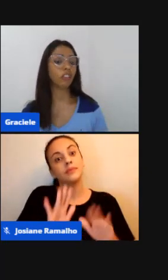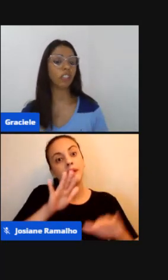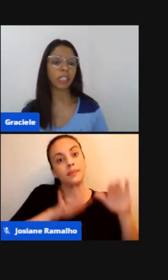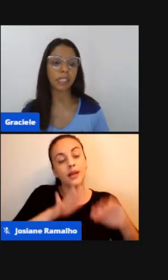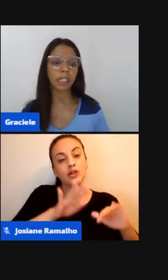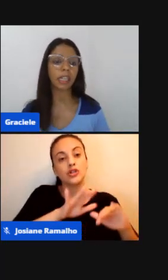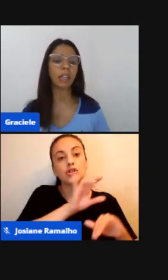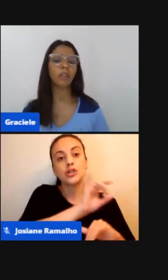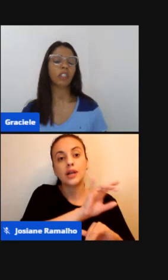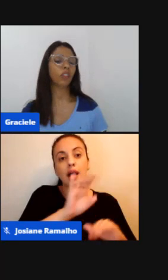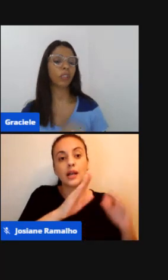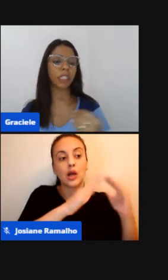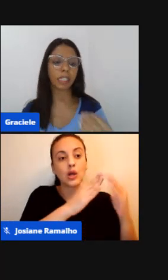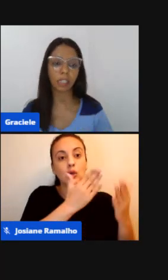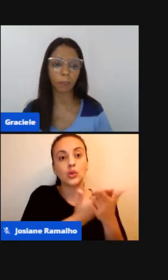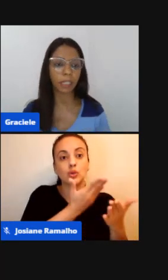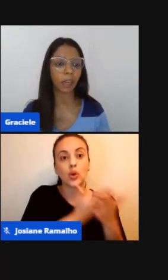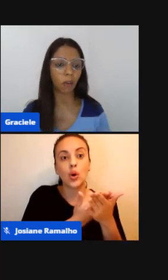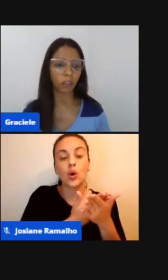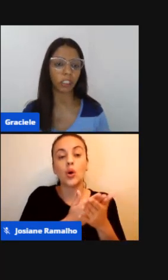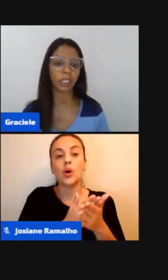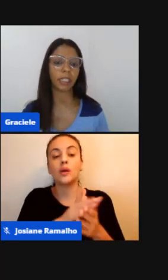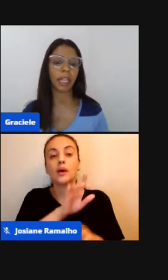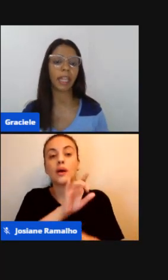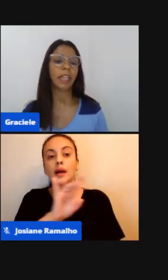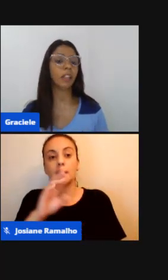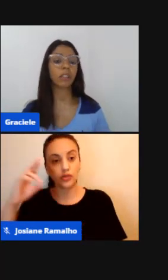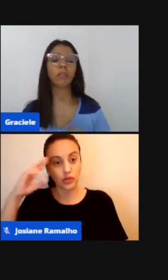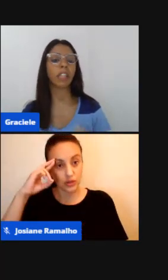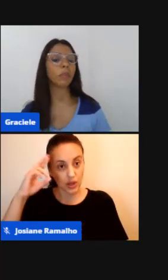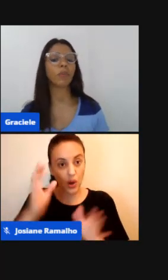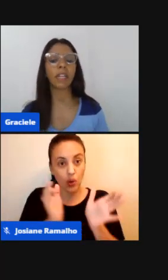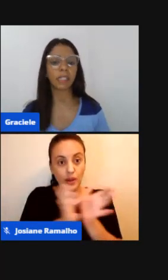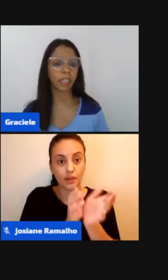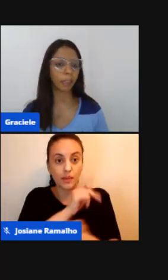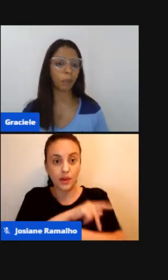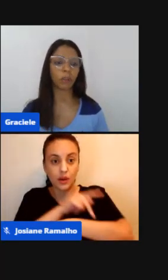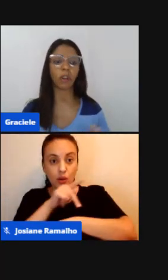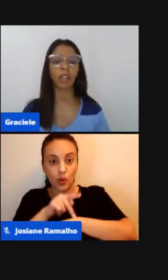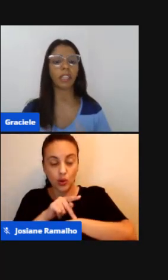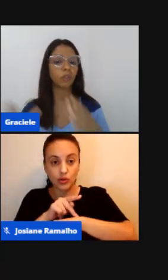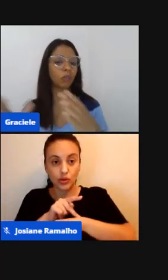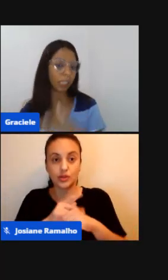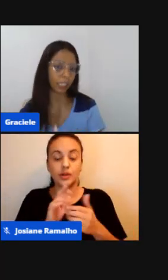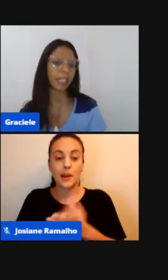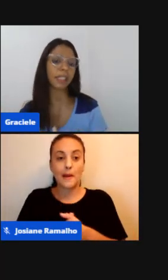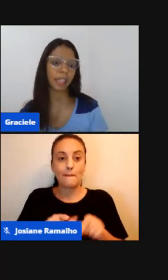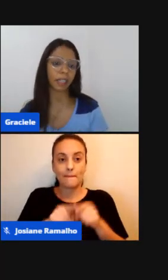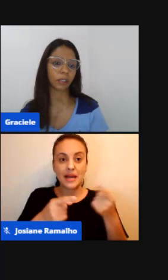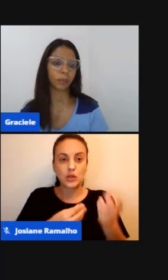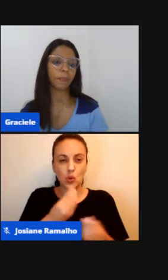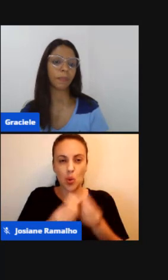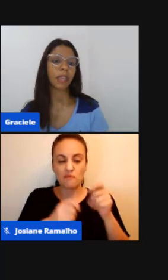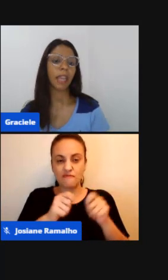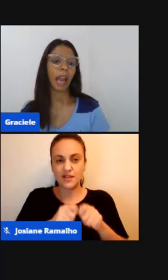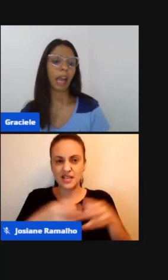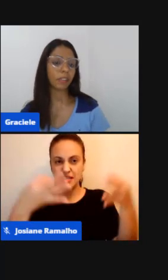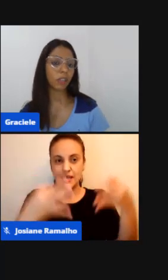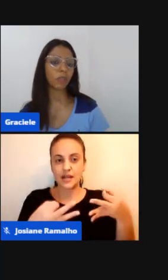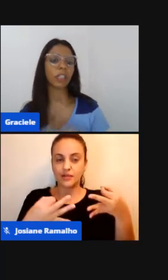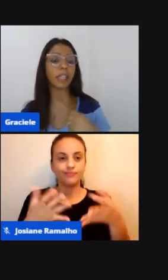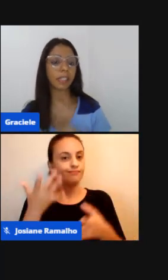De direção De coordenação Pedagógica Nós não temos Nós receita Pronta Olha Isso daqui Dá certo